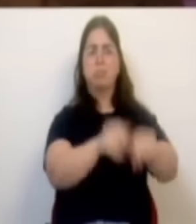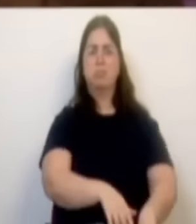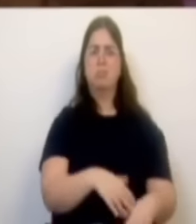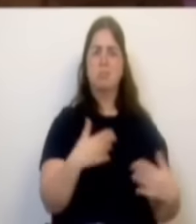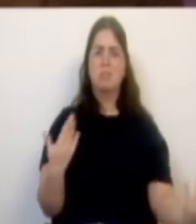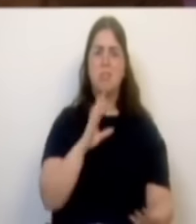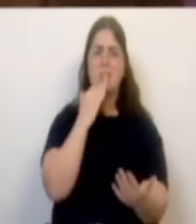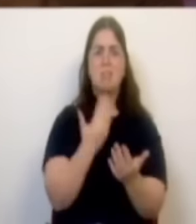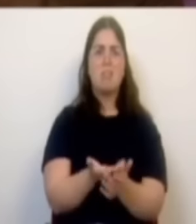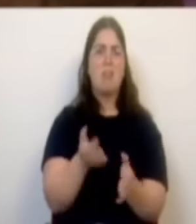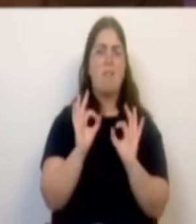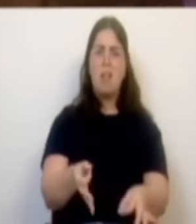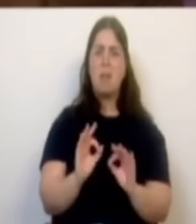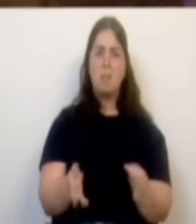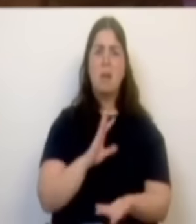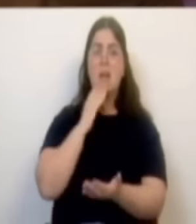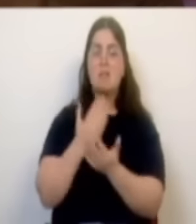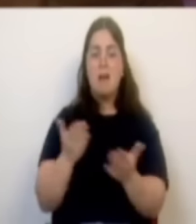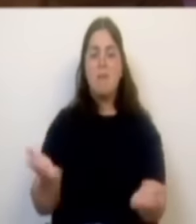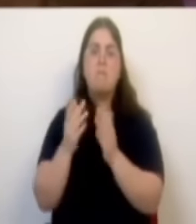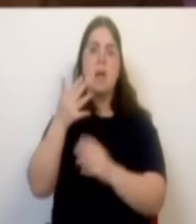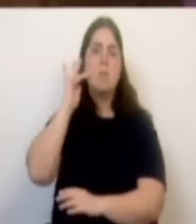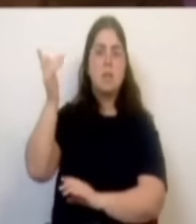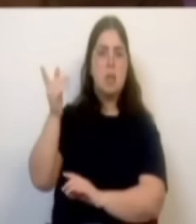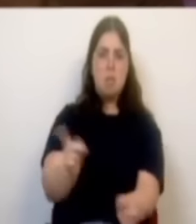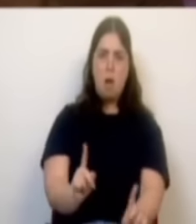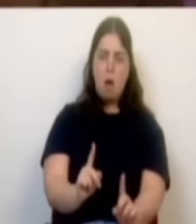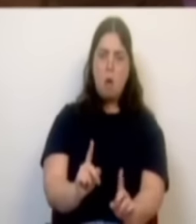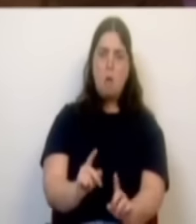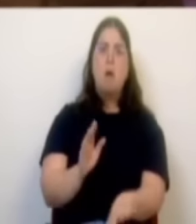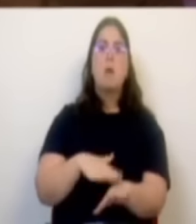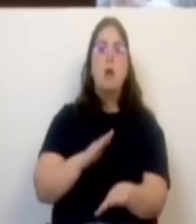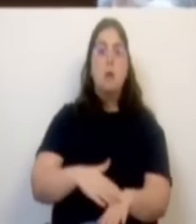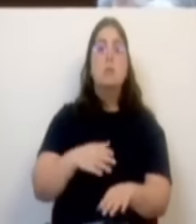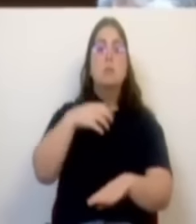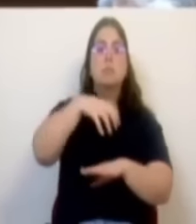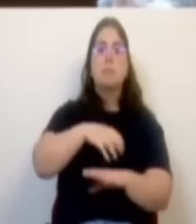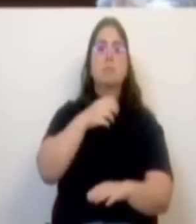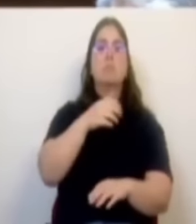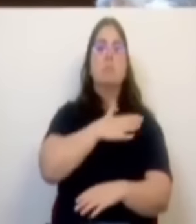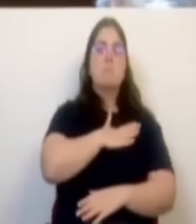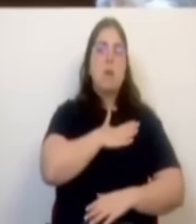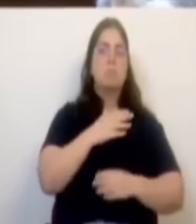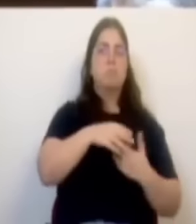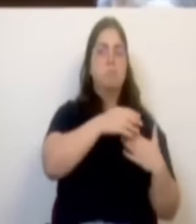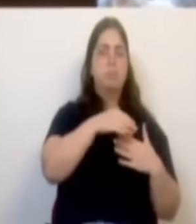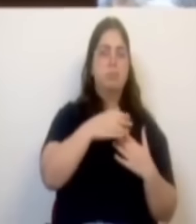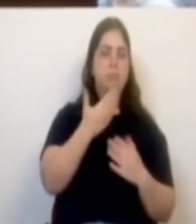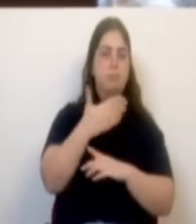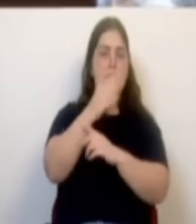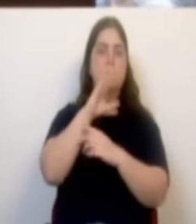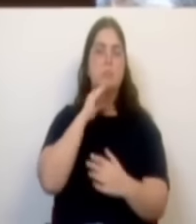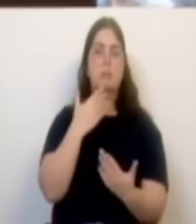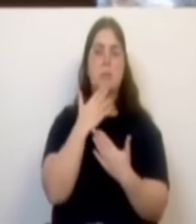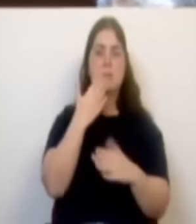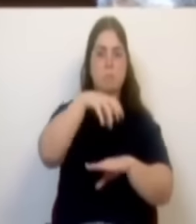os imigrantes. Não tem feito nada pela imigração. Os consulados não funcionam porque o seu governo do Partido Socialista não funciona, não os pode a funcionar. As embaixadas não funcionam